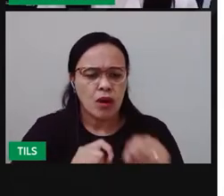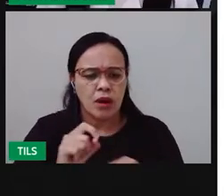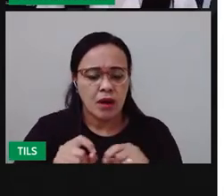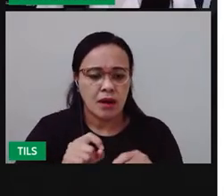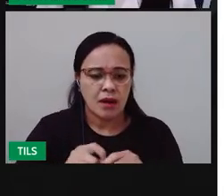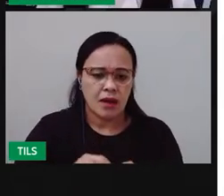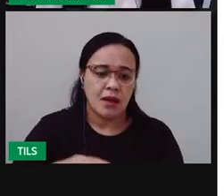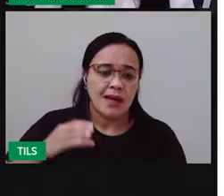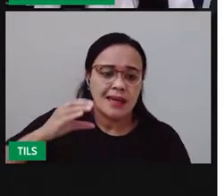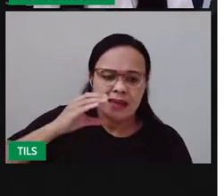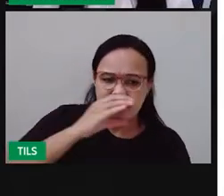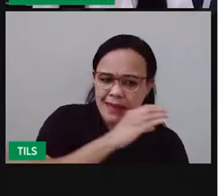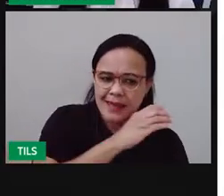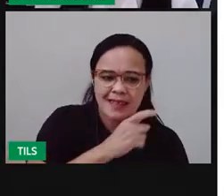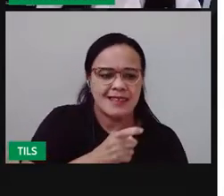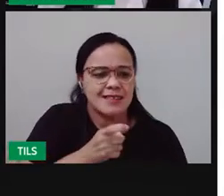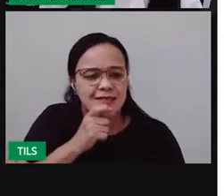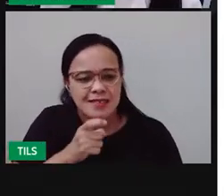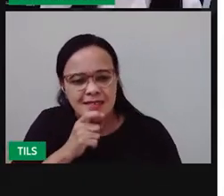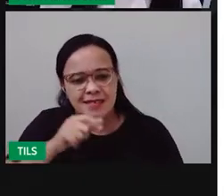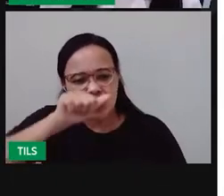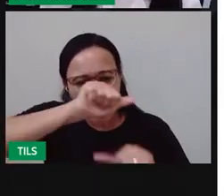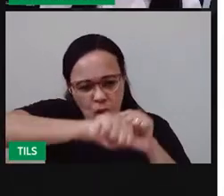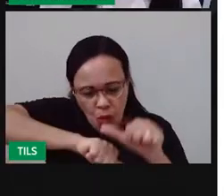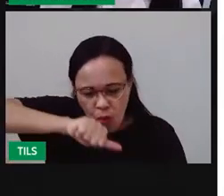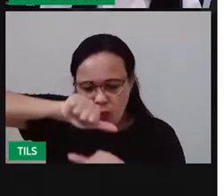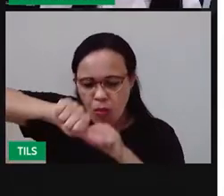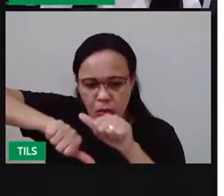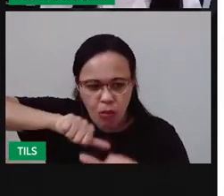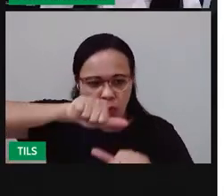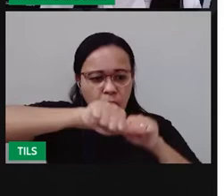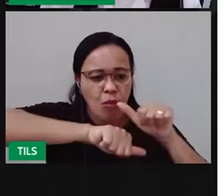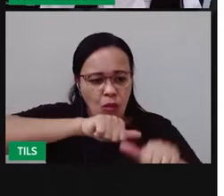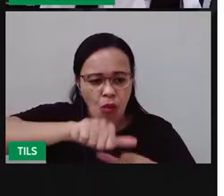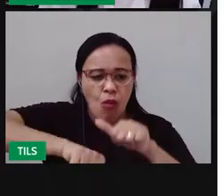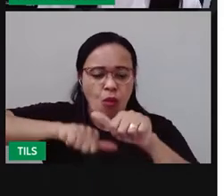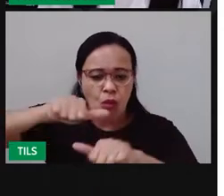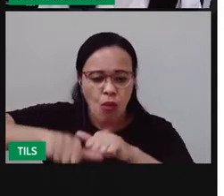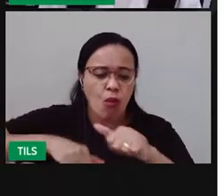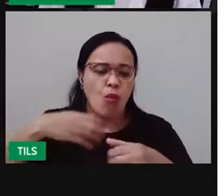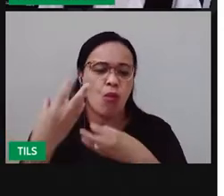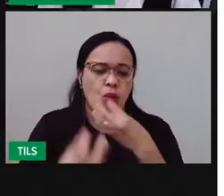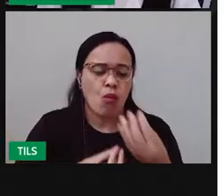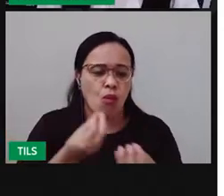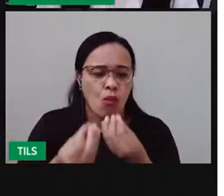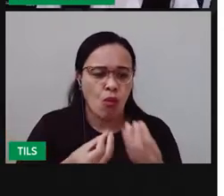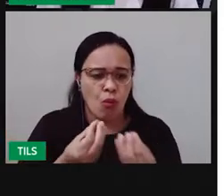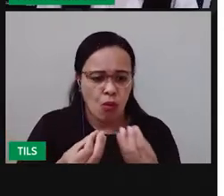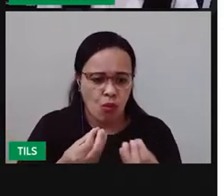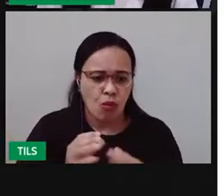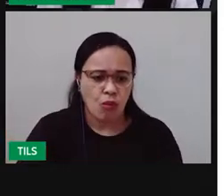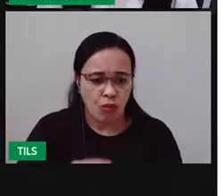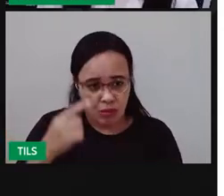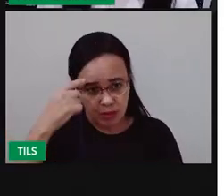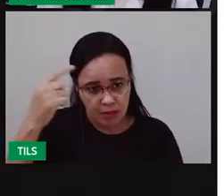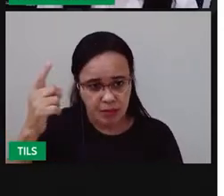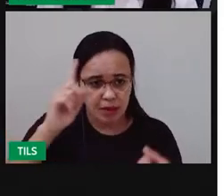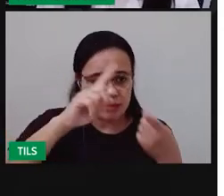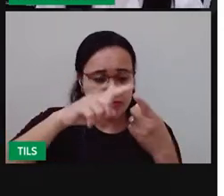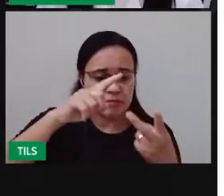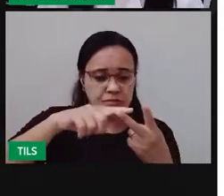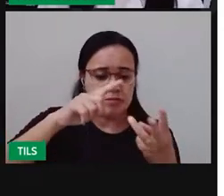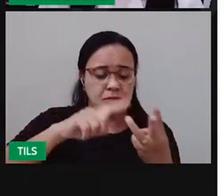predominam na região nordeste, que é o clima equatorial úmido, o clima tropical